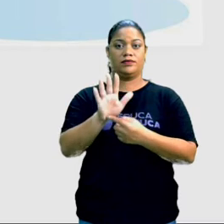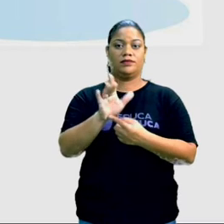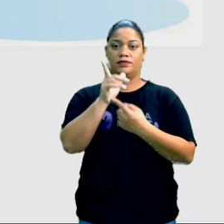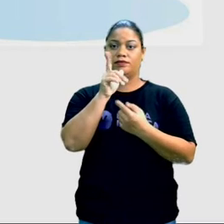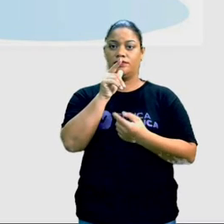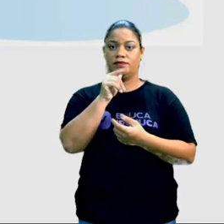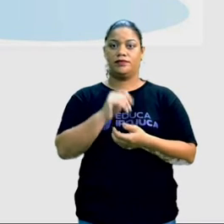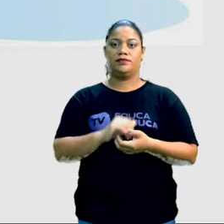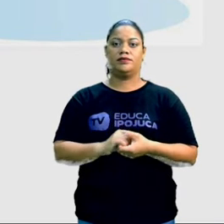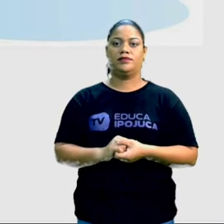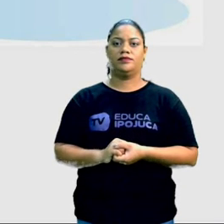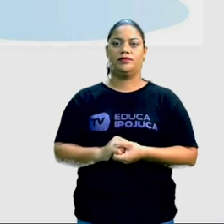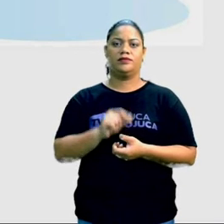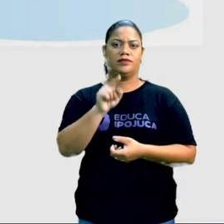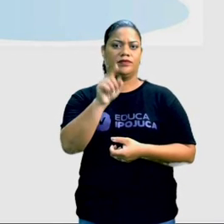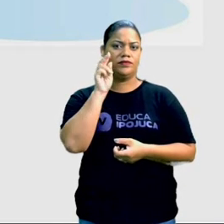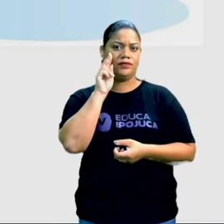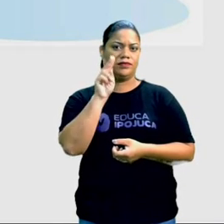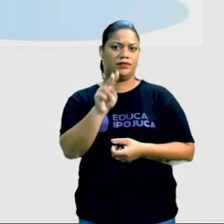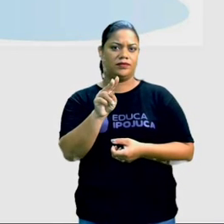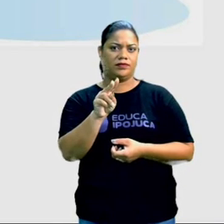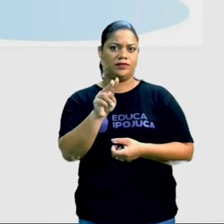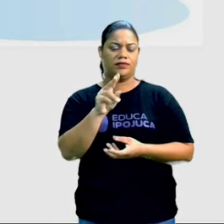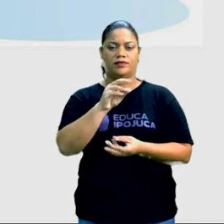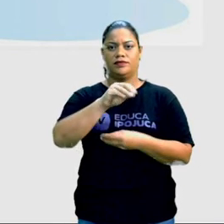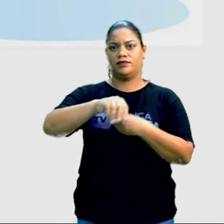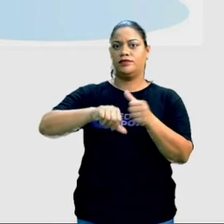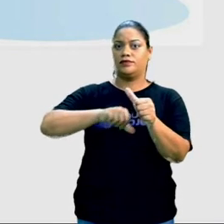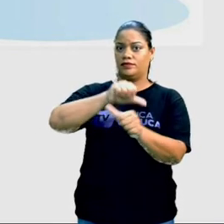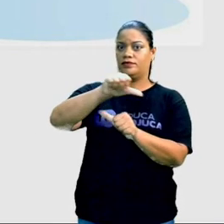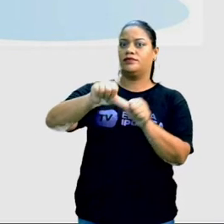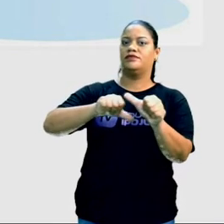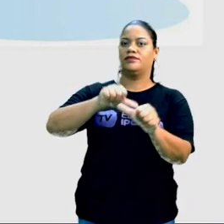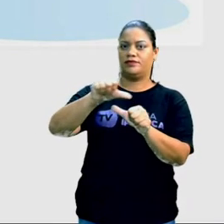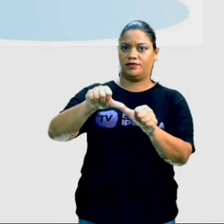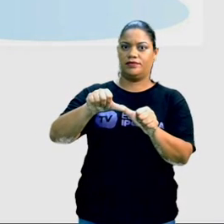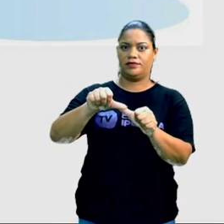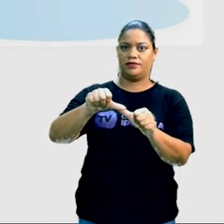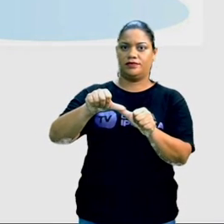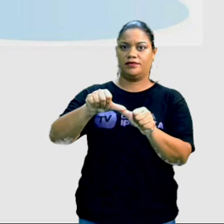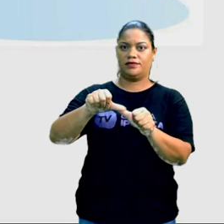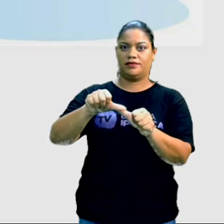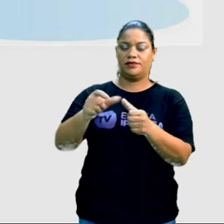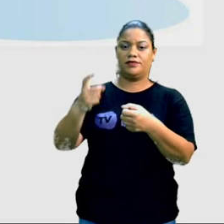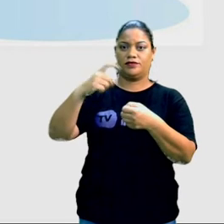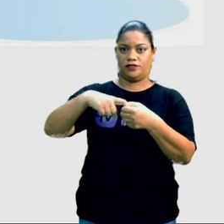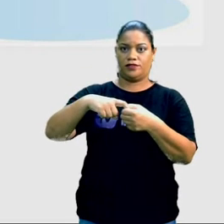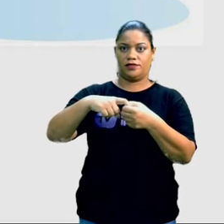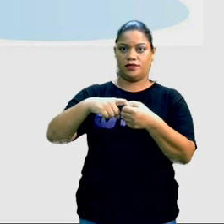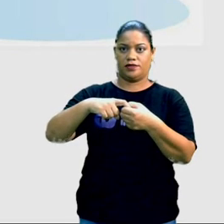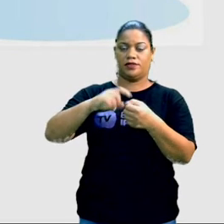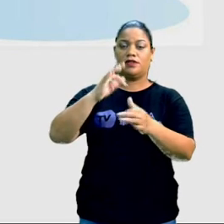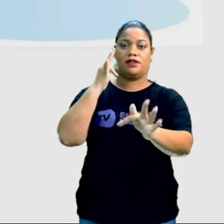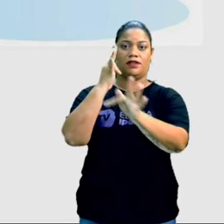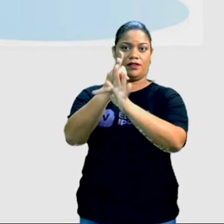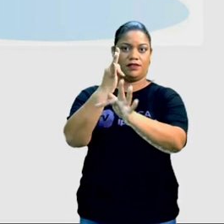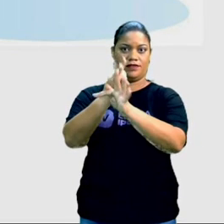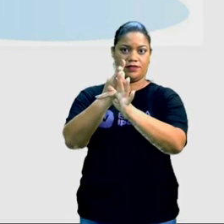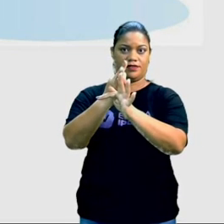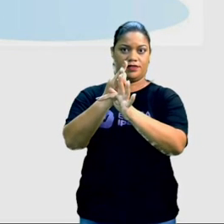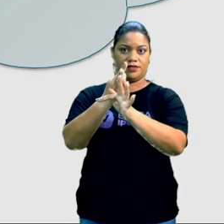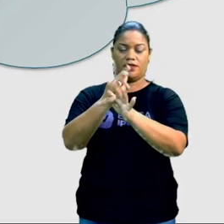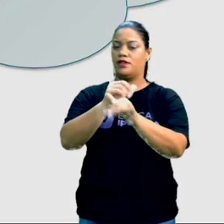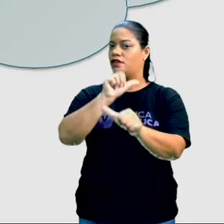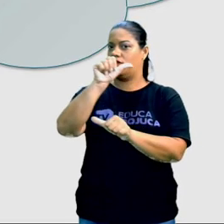Então, quando você vê que é reversível, é quando ele se transforma e volta a ser como era antes. E